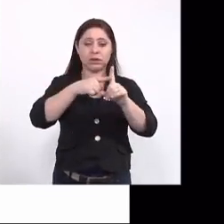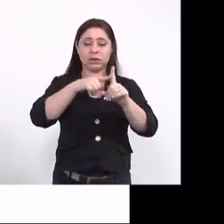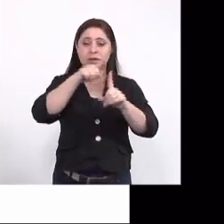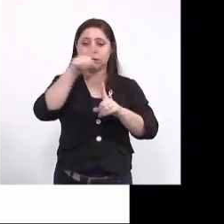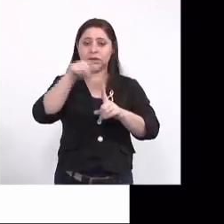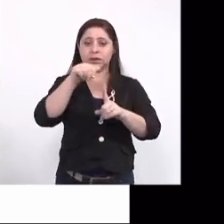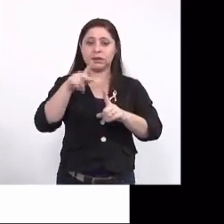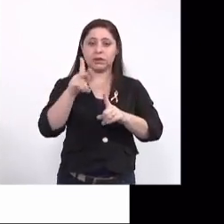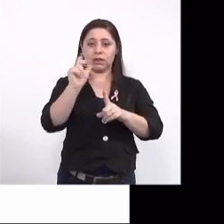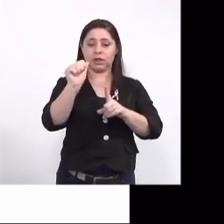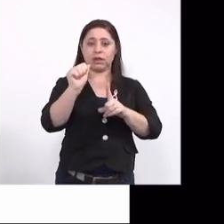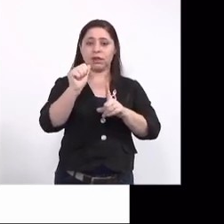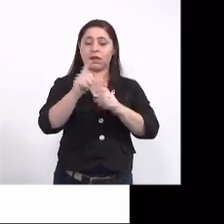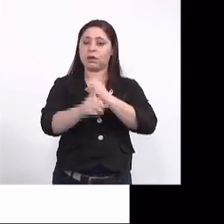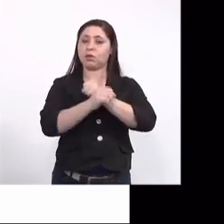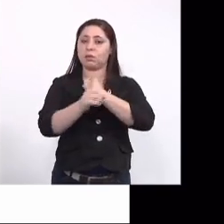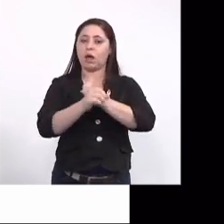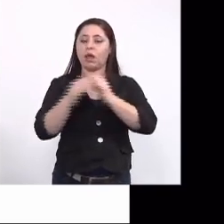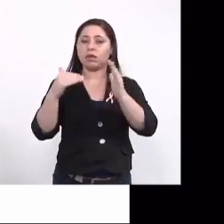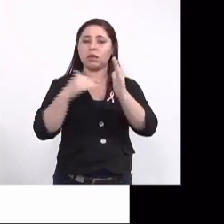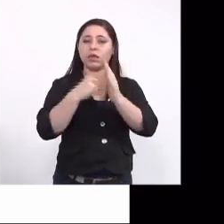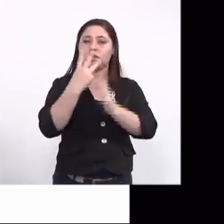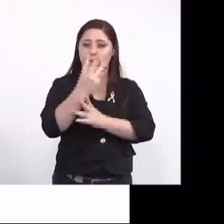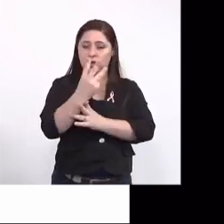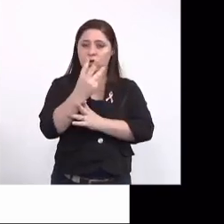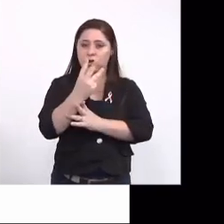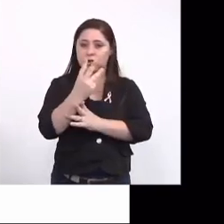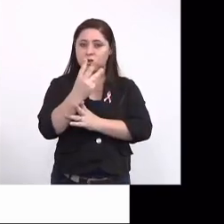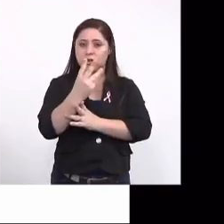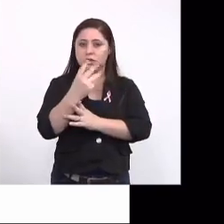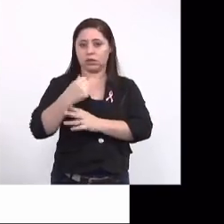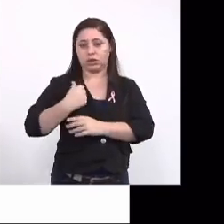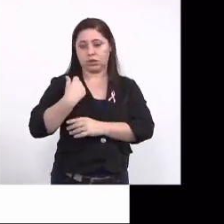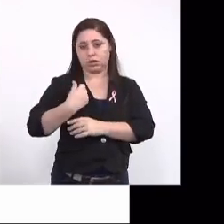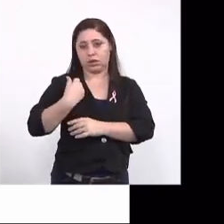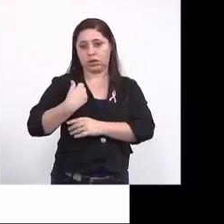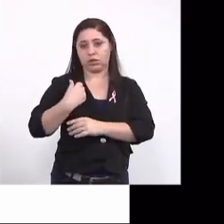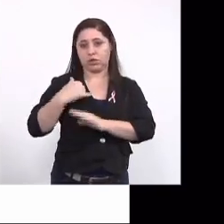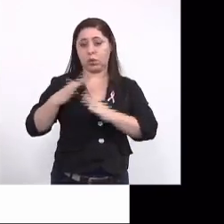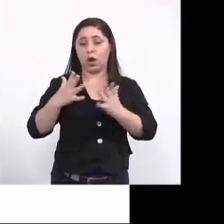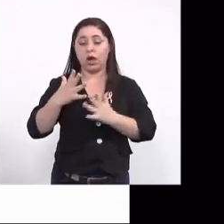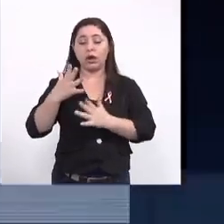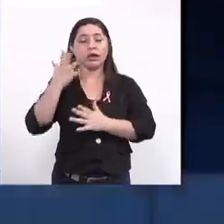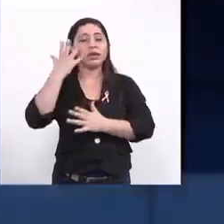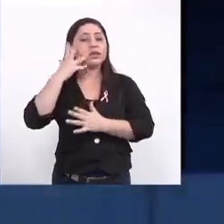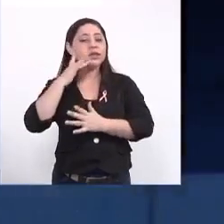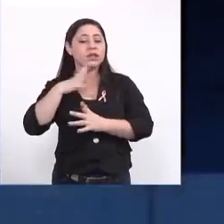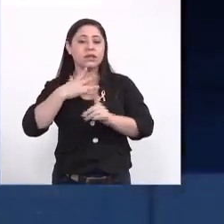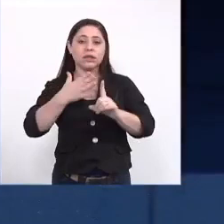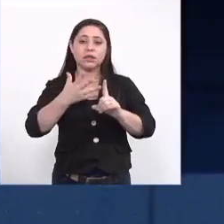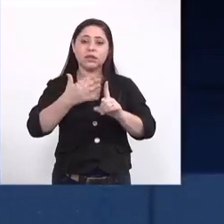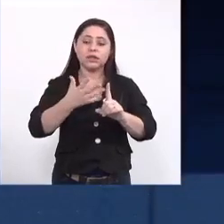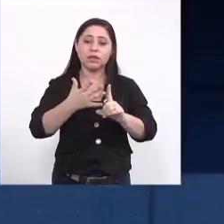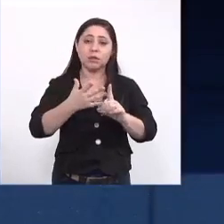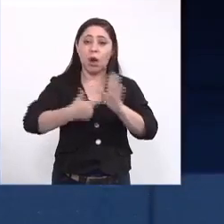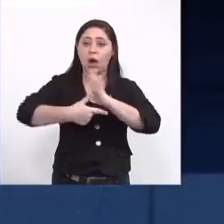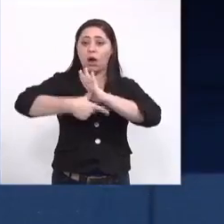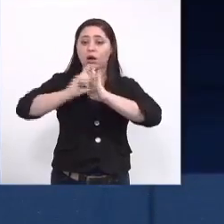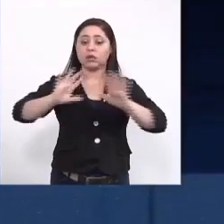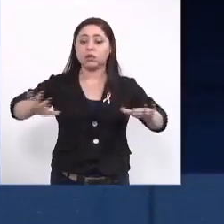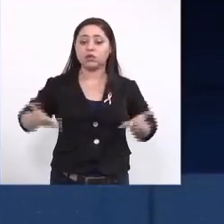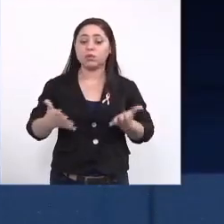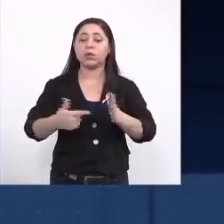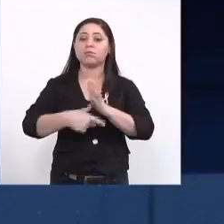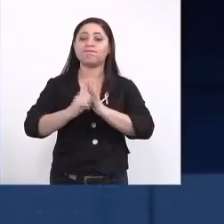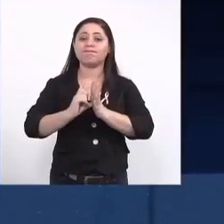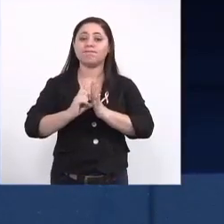acompanhada, seja seguida até os 3 anos de idade, e que as crianças com anemoneia congênita recebam o quanto antes de estimulação